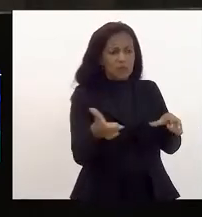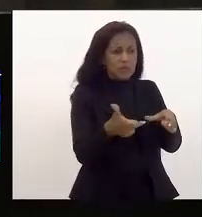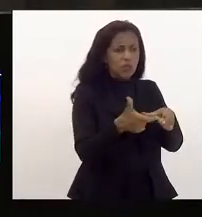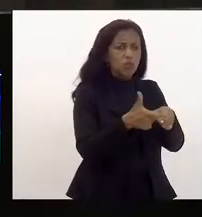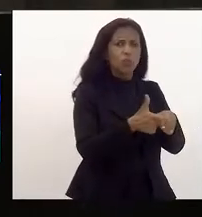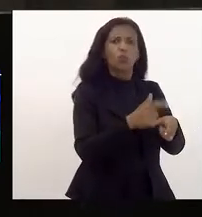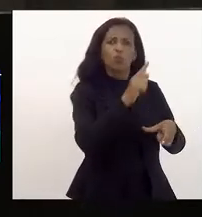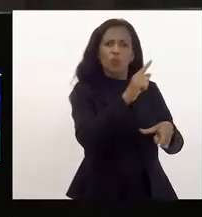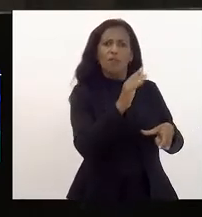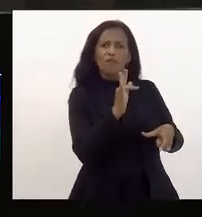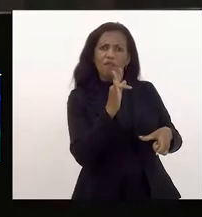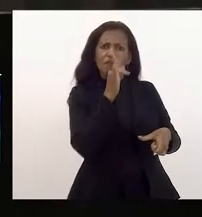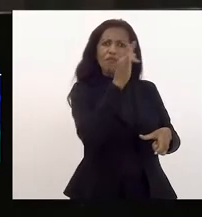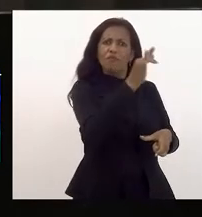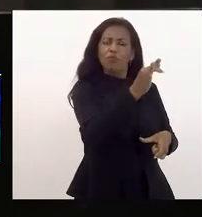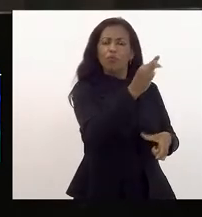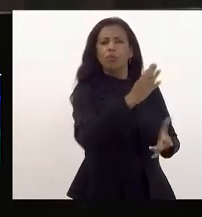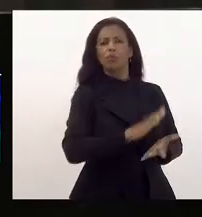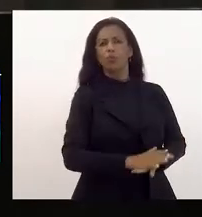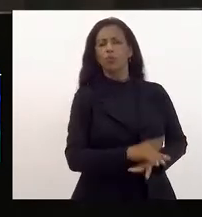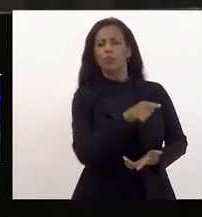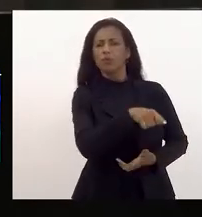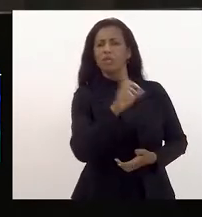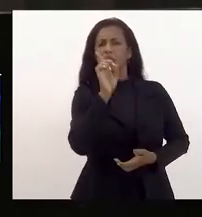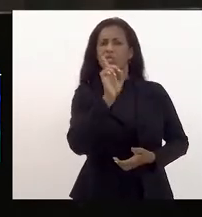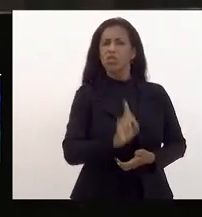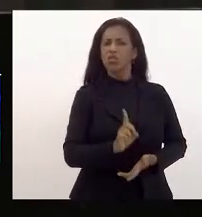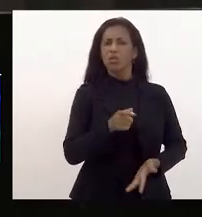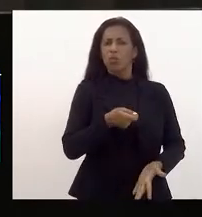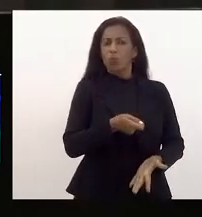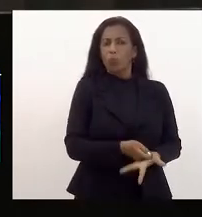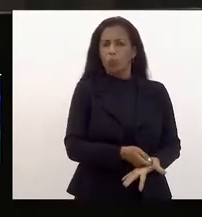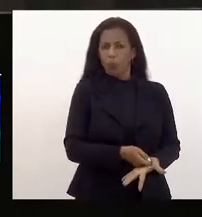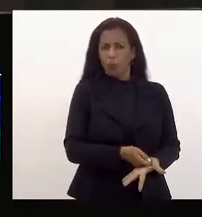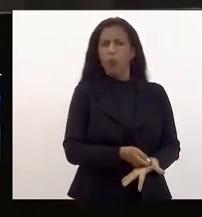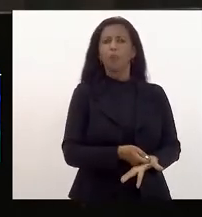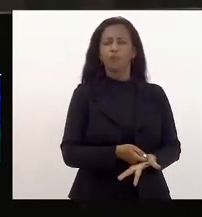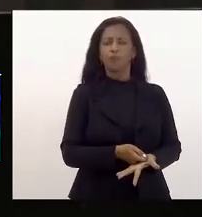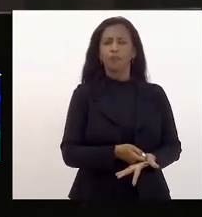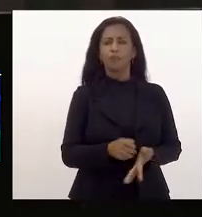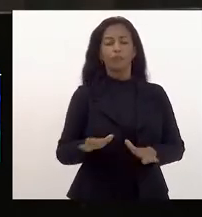custo final desse direito garantido. Então,